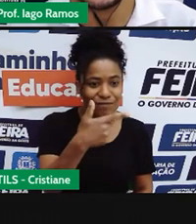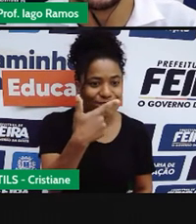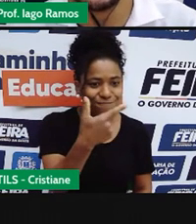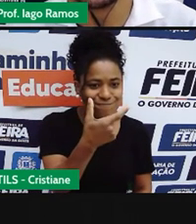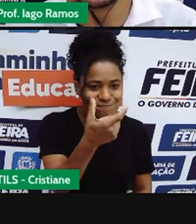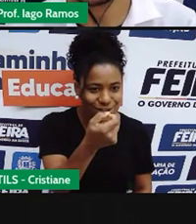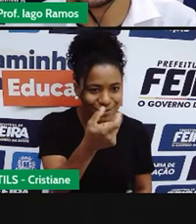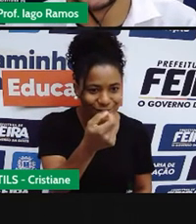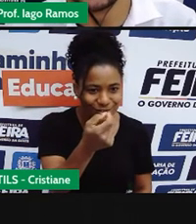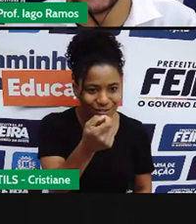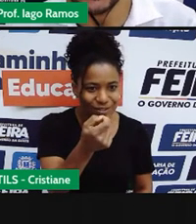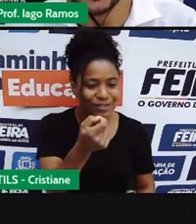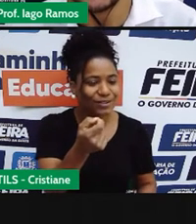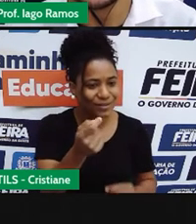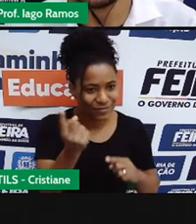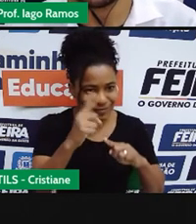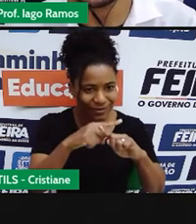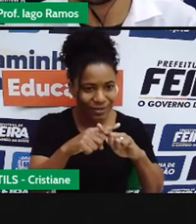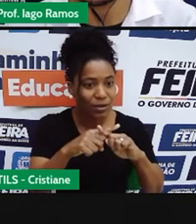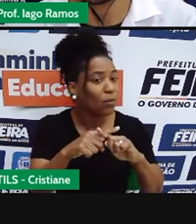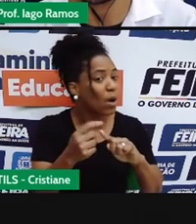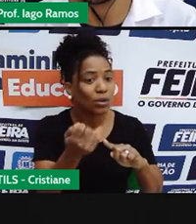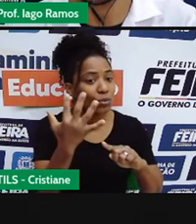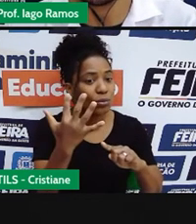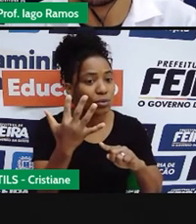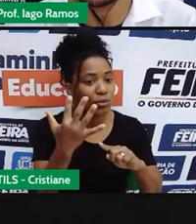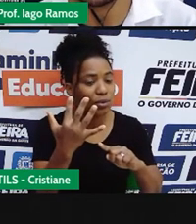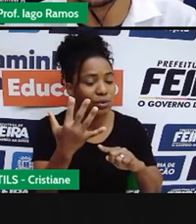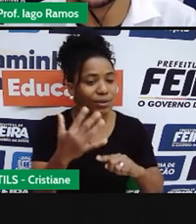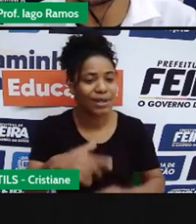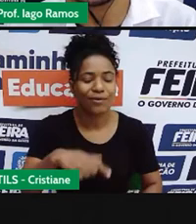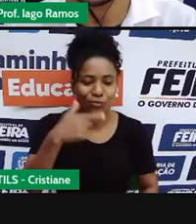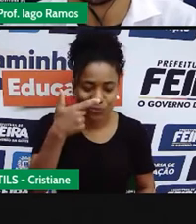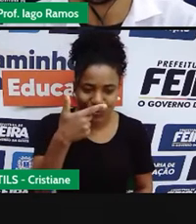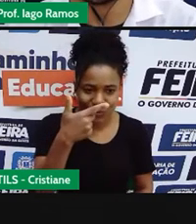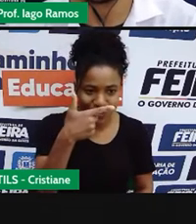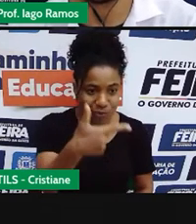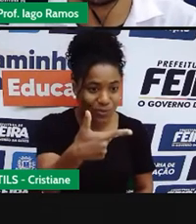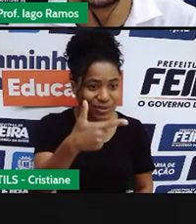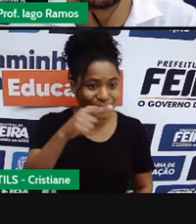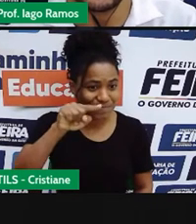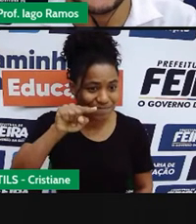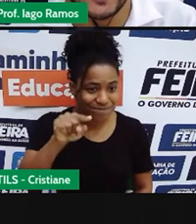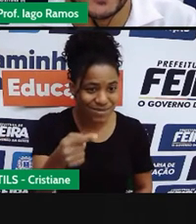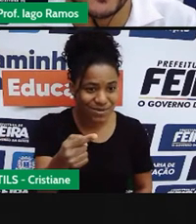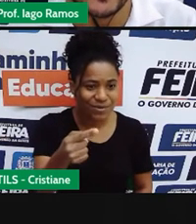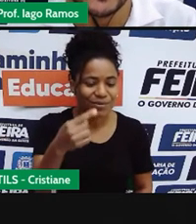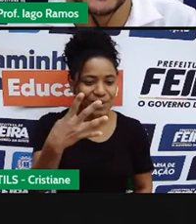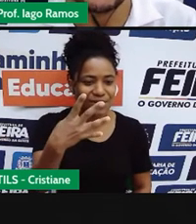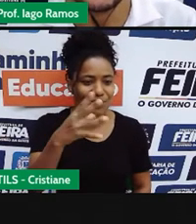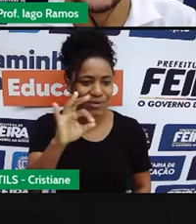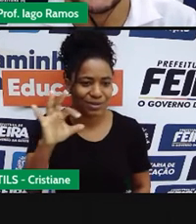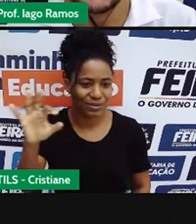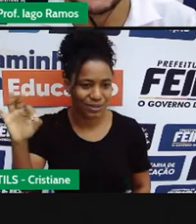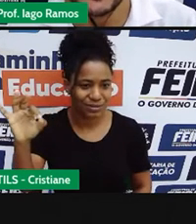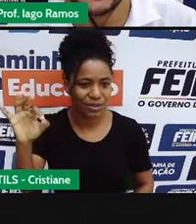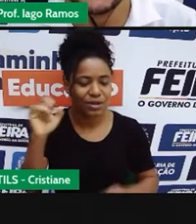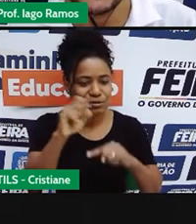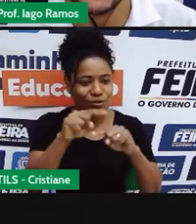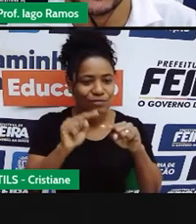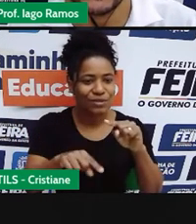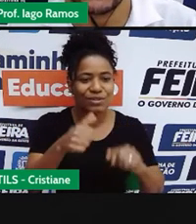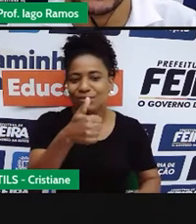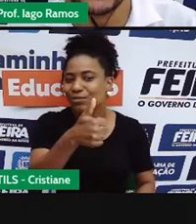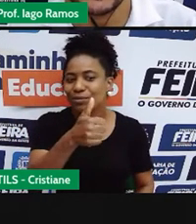2.400. Depois, pega esses 2.400 e divide por 100. E quando você fizer